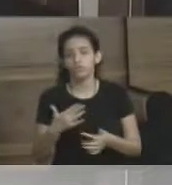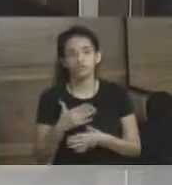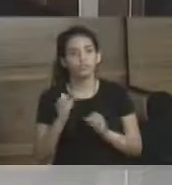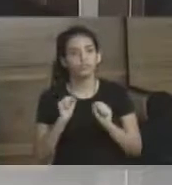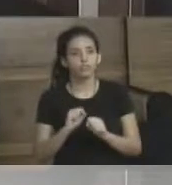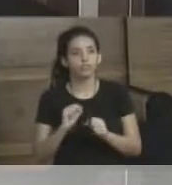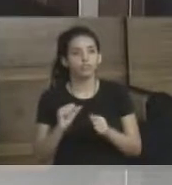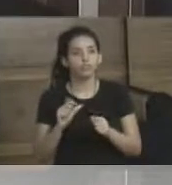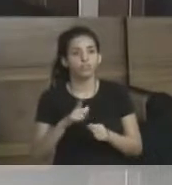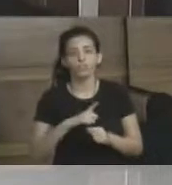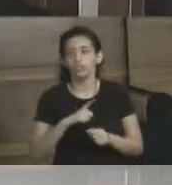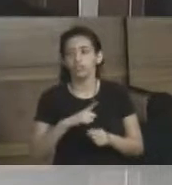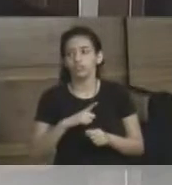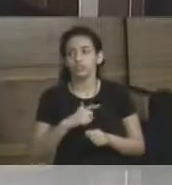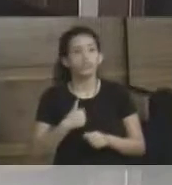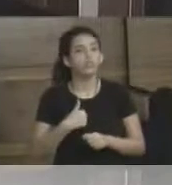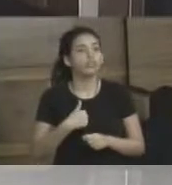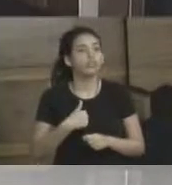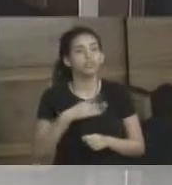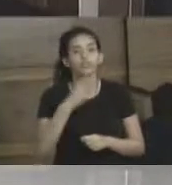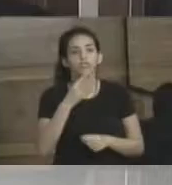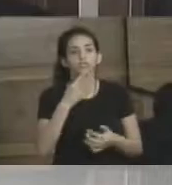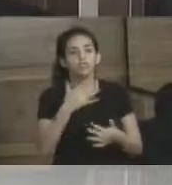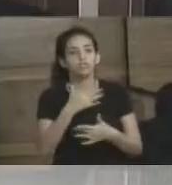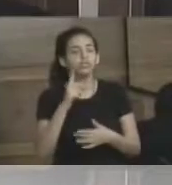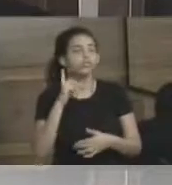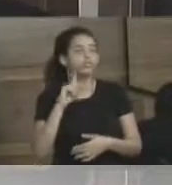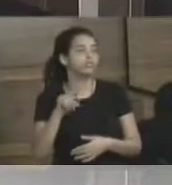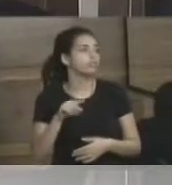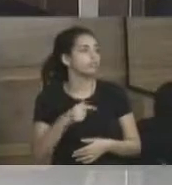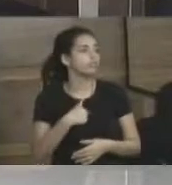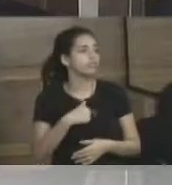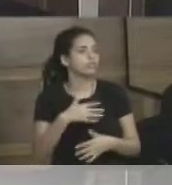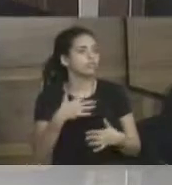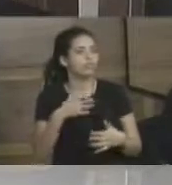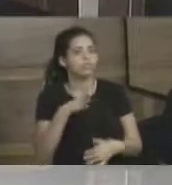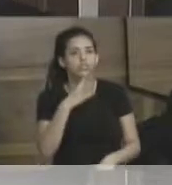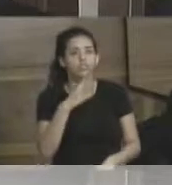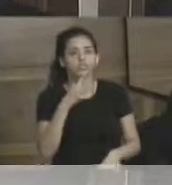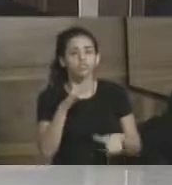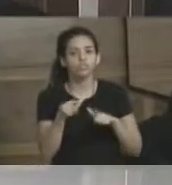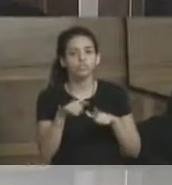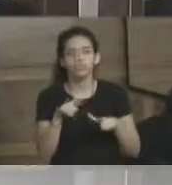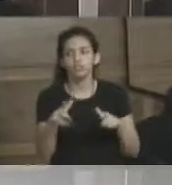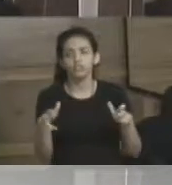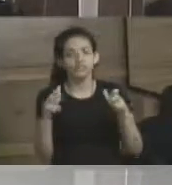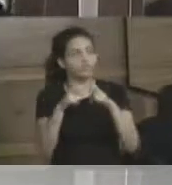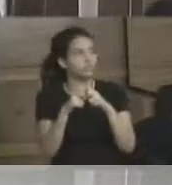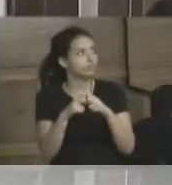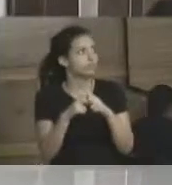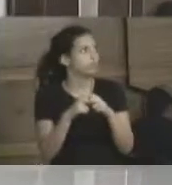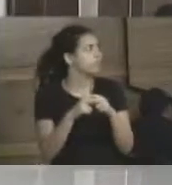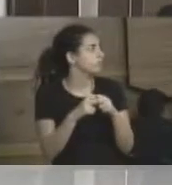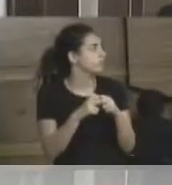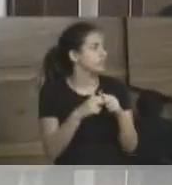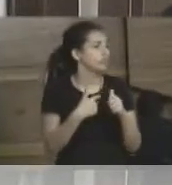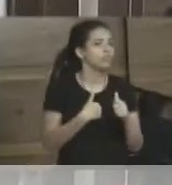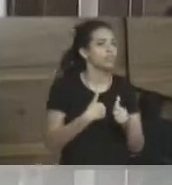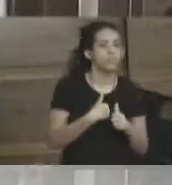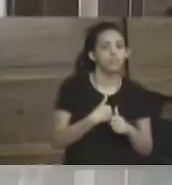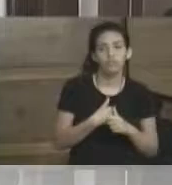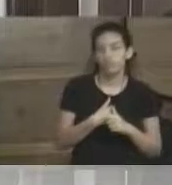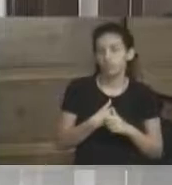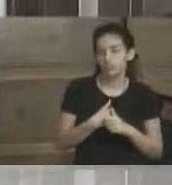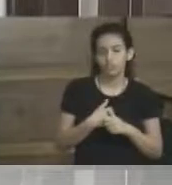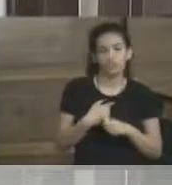Eu fui para Poço de Caldas, eu fui para conhecer a cidade, conhecer o trabalho da Câmara, o trabalho do Executivo. Eu cheguei lá,